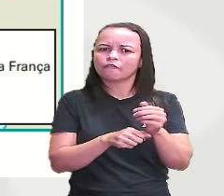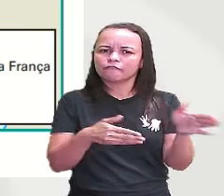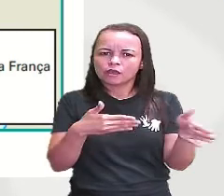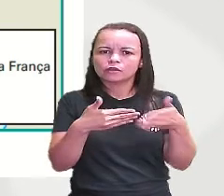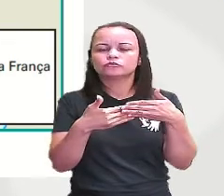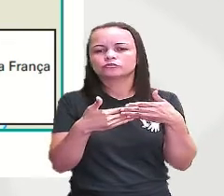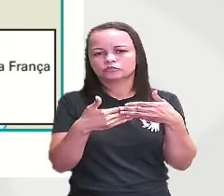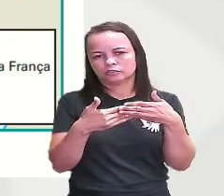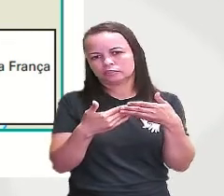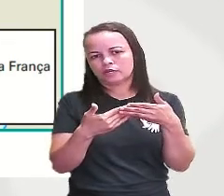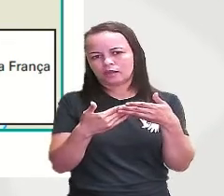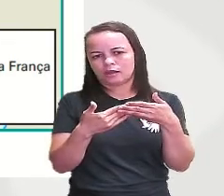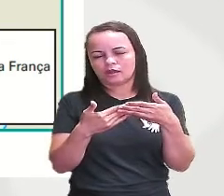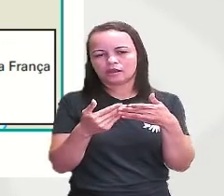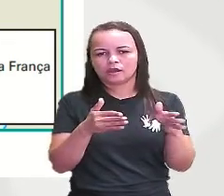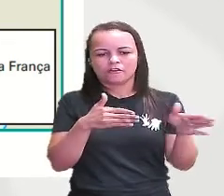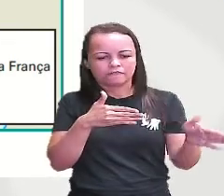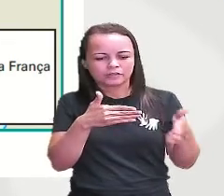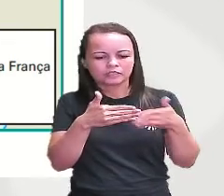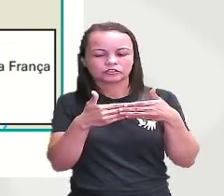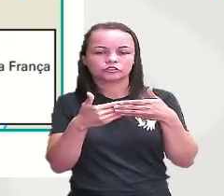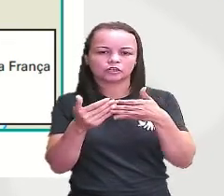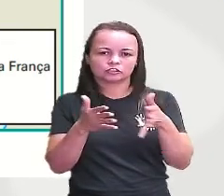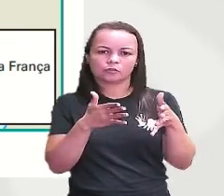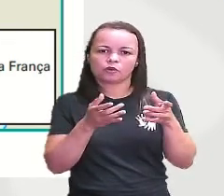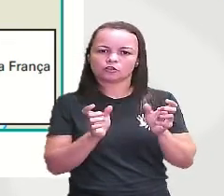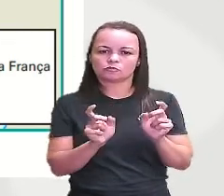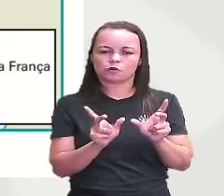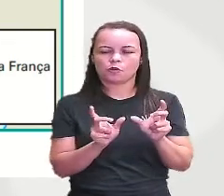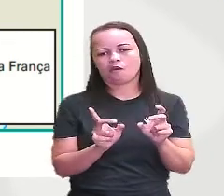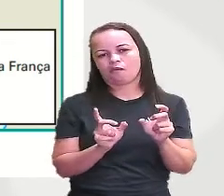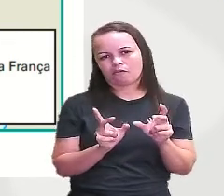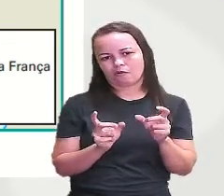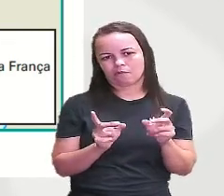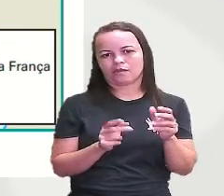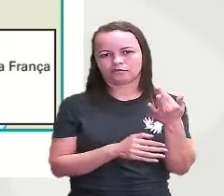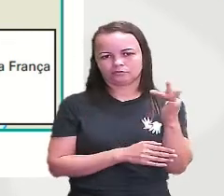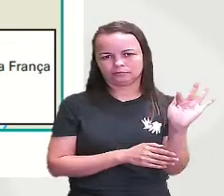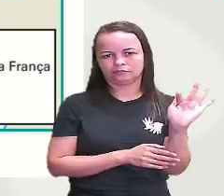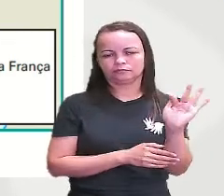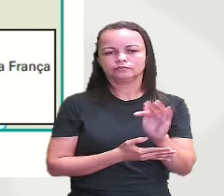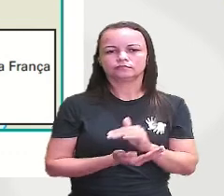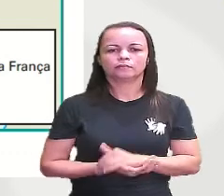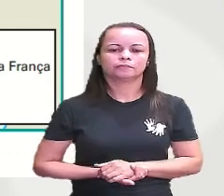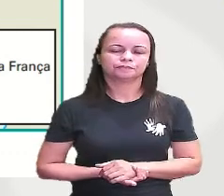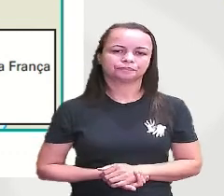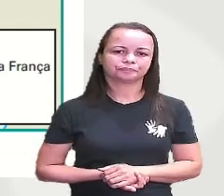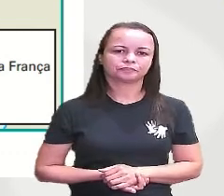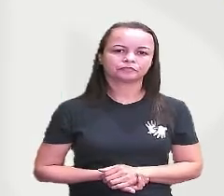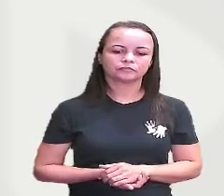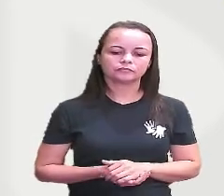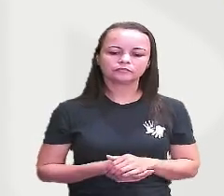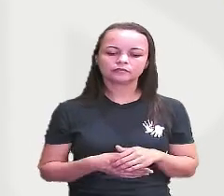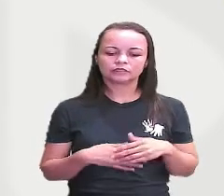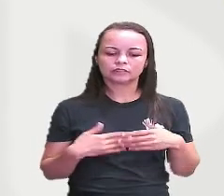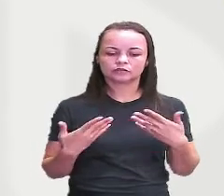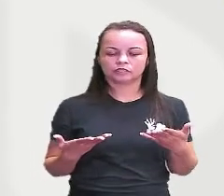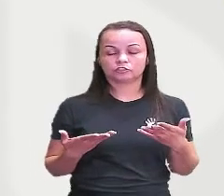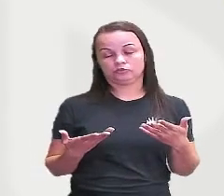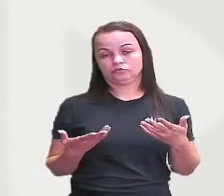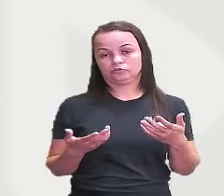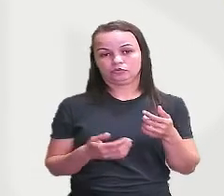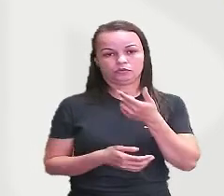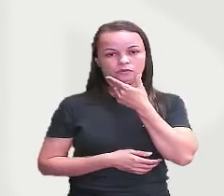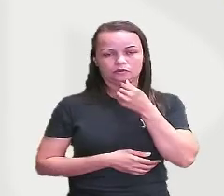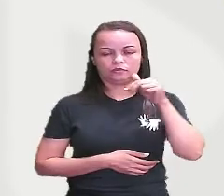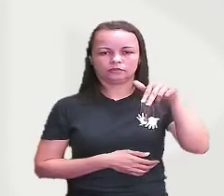isso fechar as portas pro comércio francês e isso deixou Napoleão numa